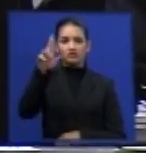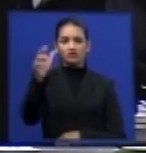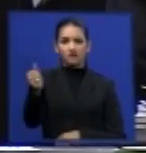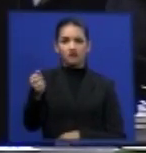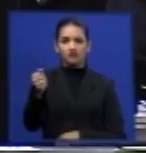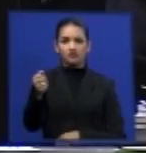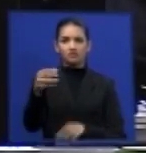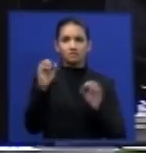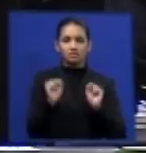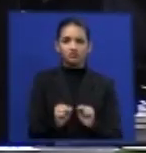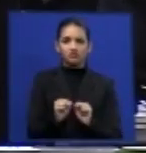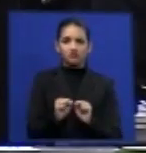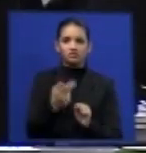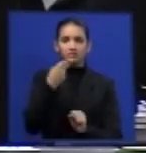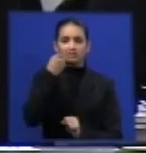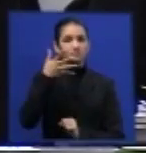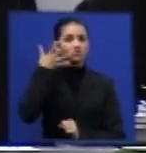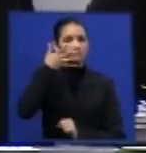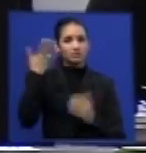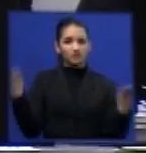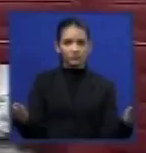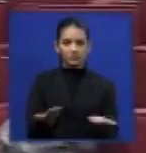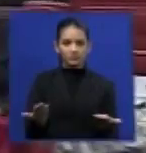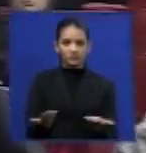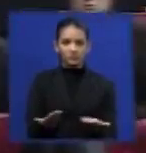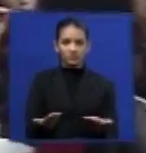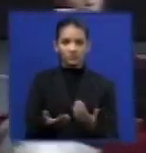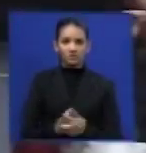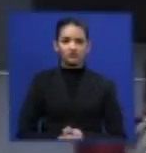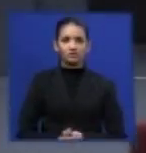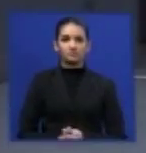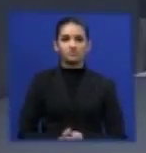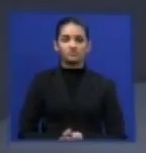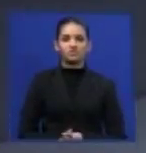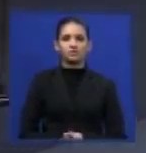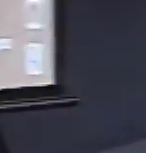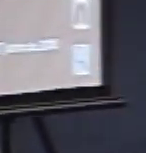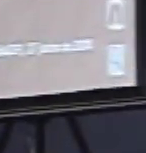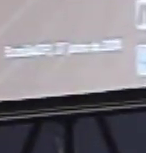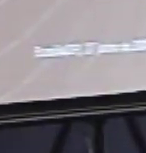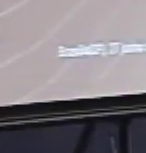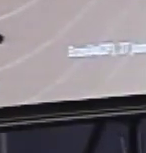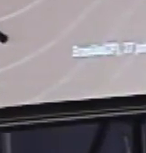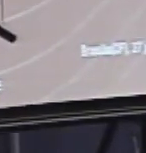e fazer a sua exposição. Tenha a palavra a sua excelência.